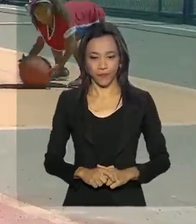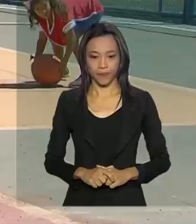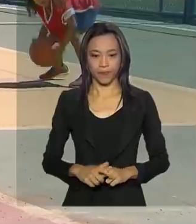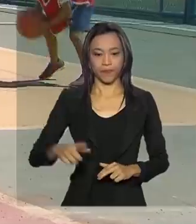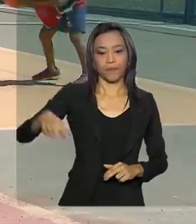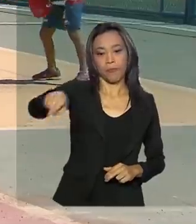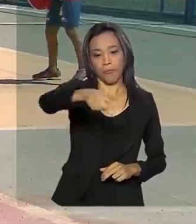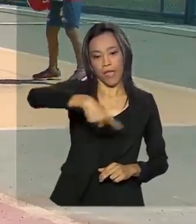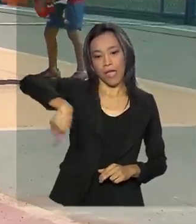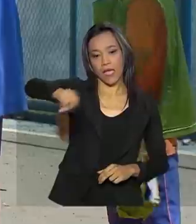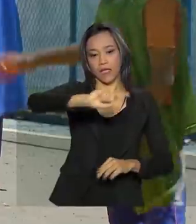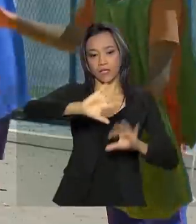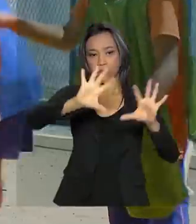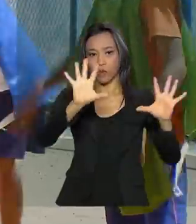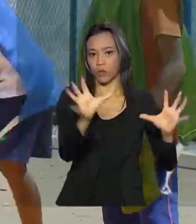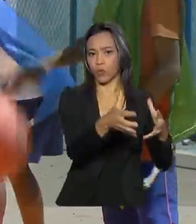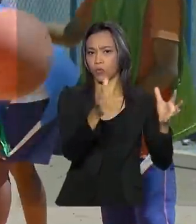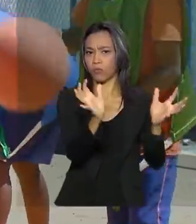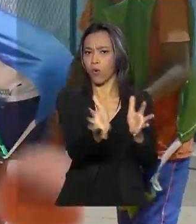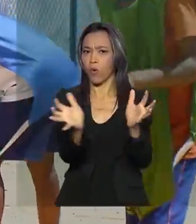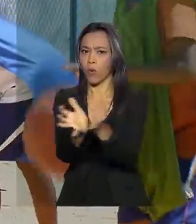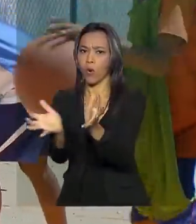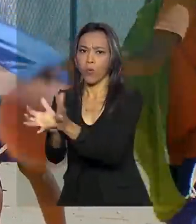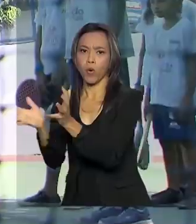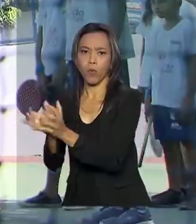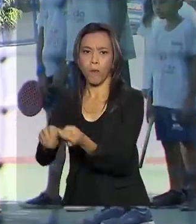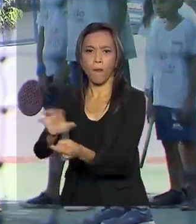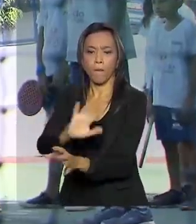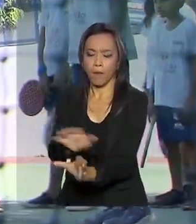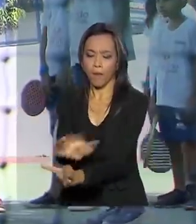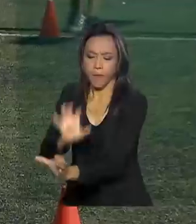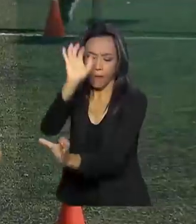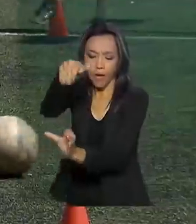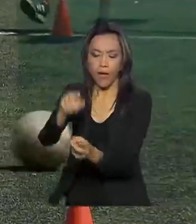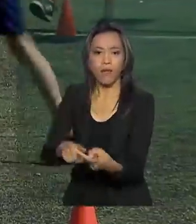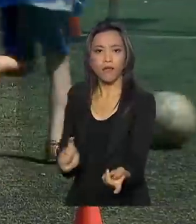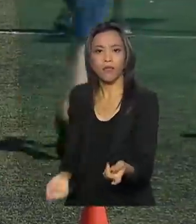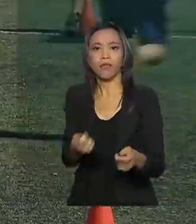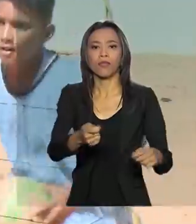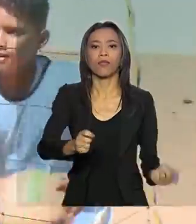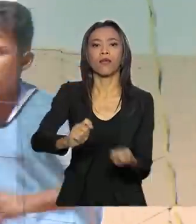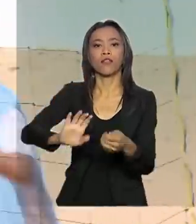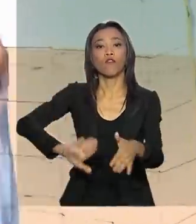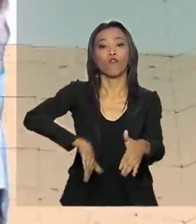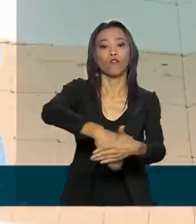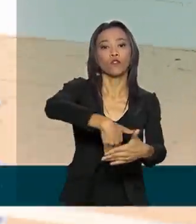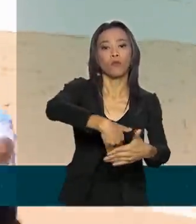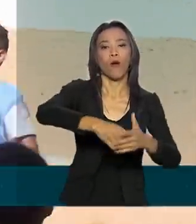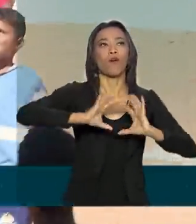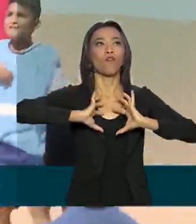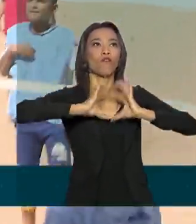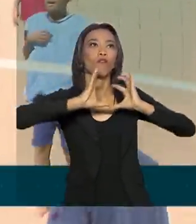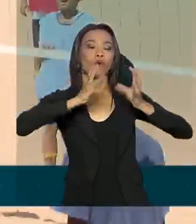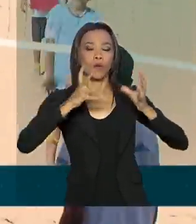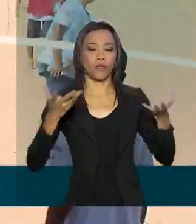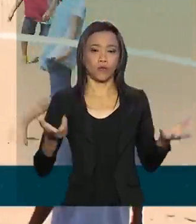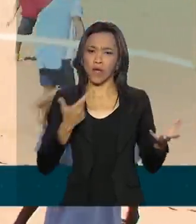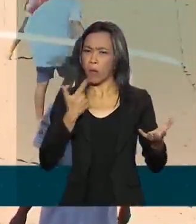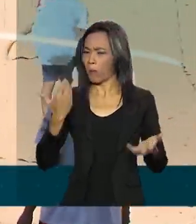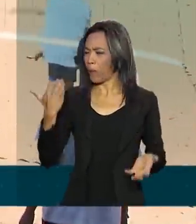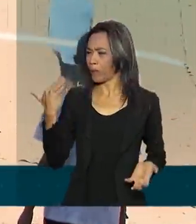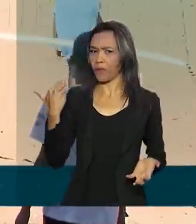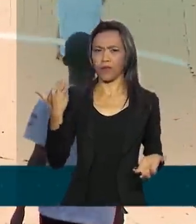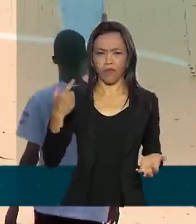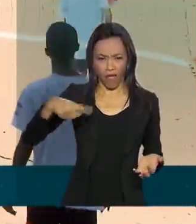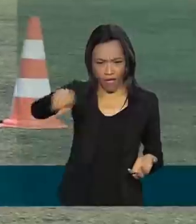As modalidades aqui são muitas. Basquete, tênis, futebol e vôlei. Até pouco tempo